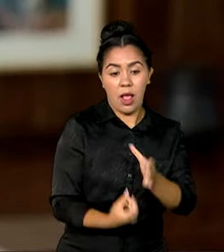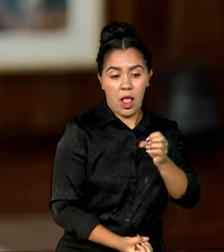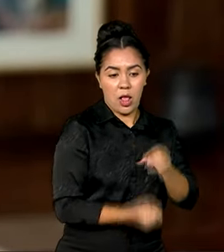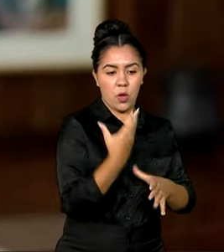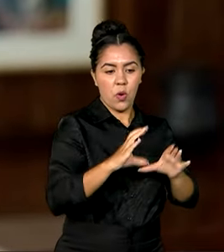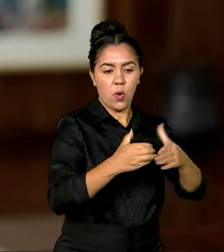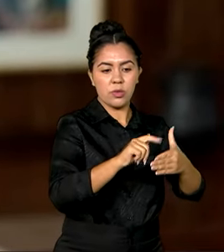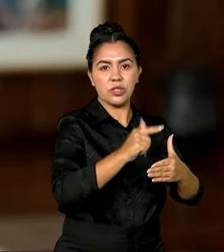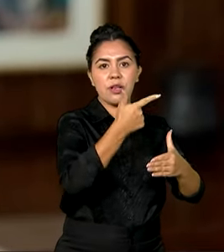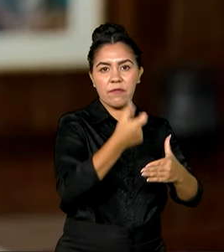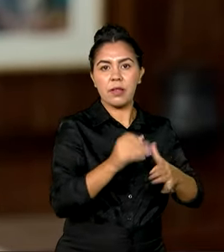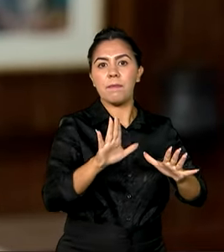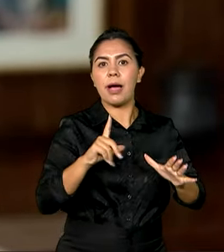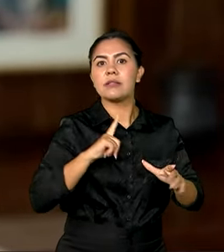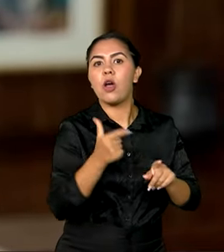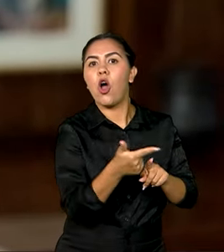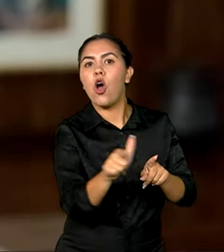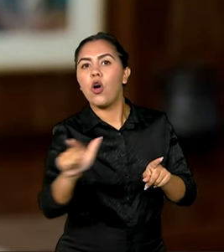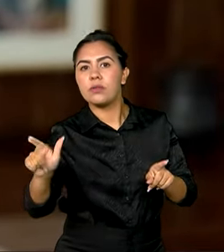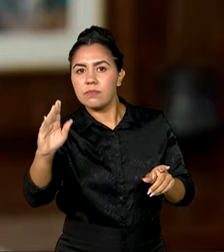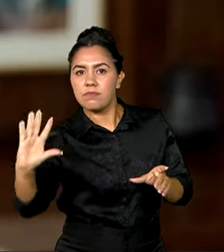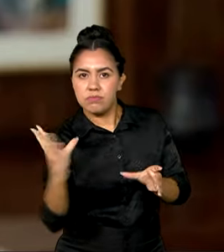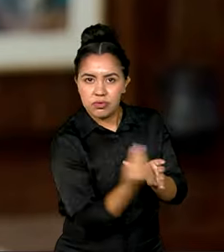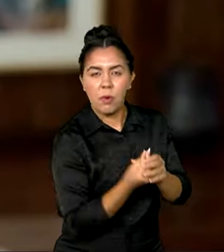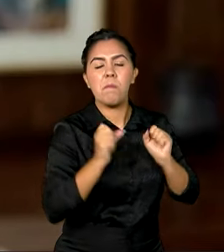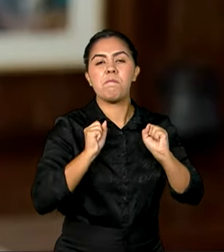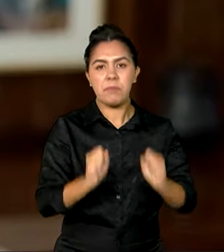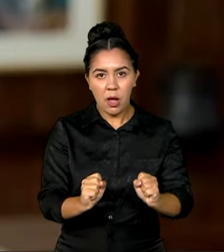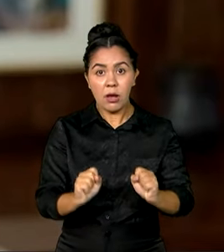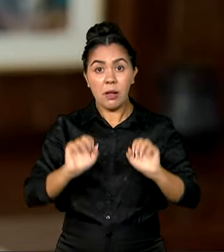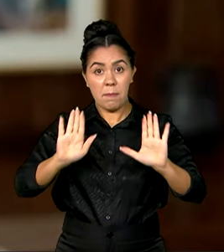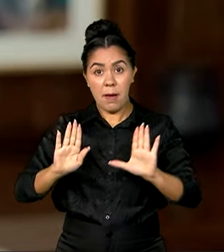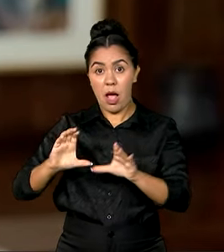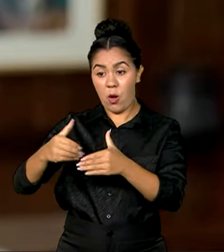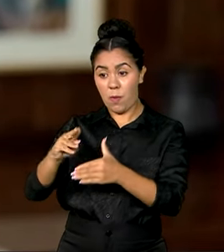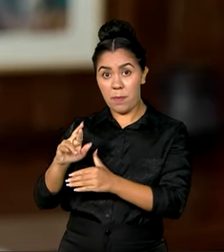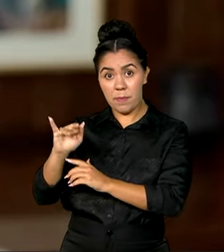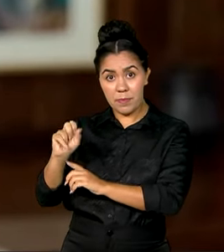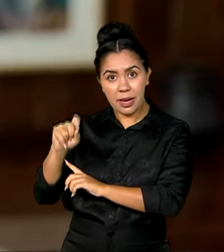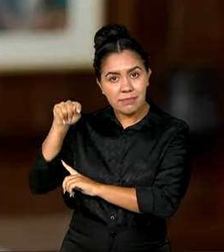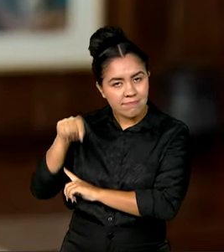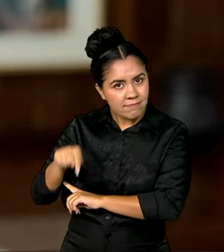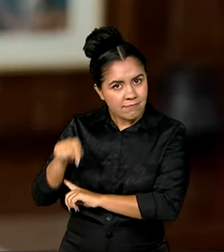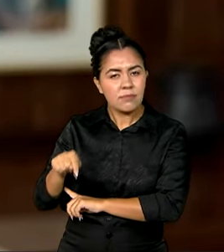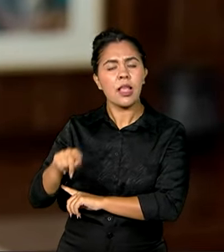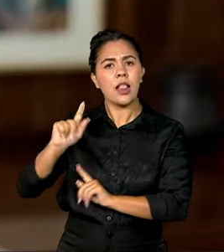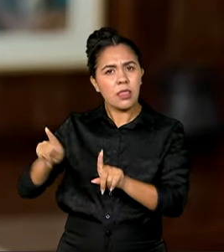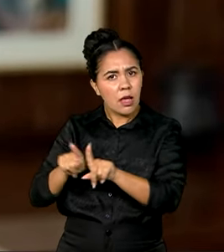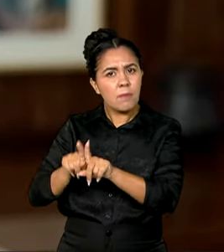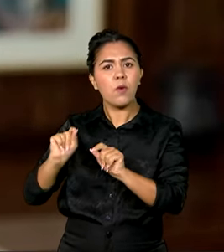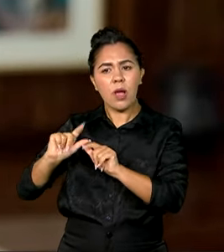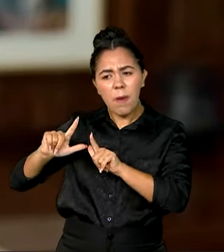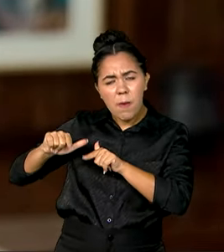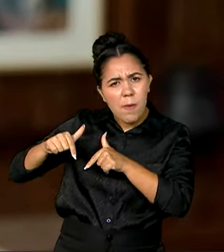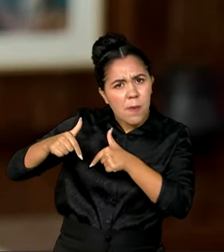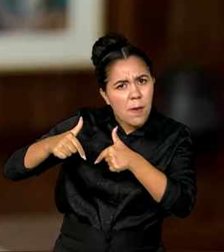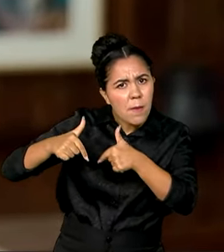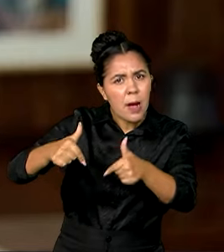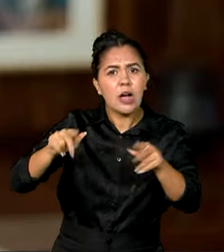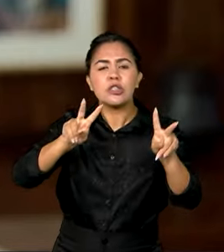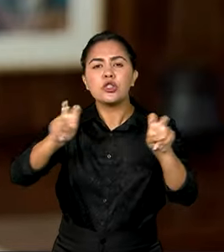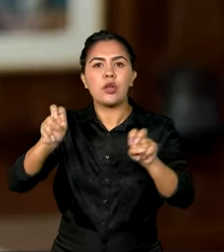está aberta a outros participantes. O BRICS é ator incontornável no enfrentamento da mudança do clima.